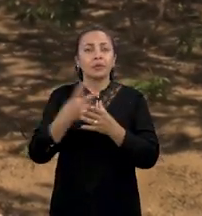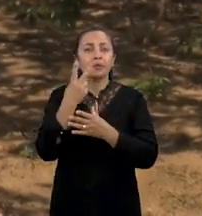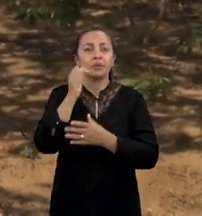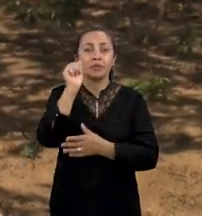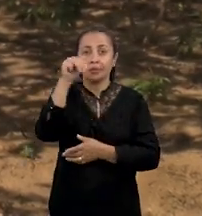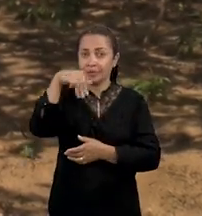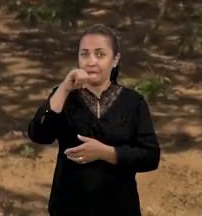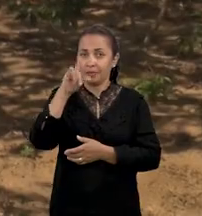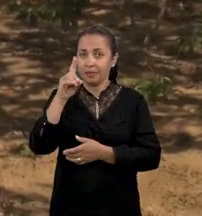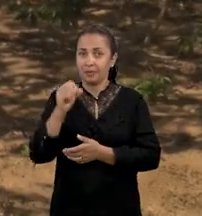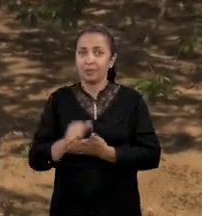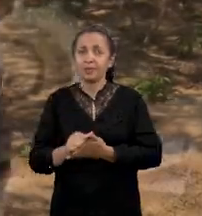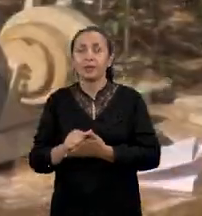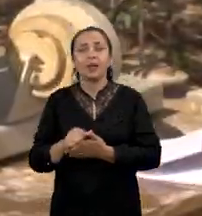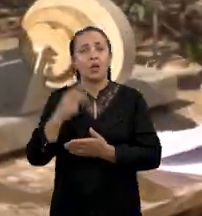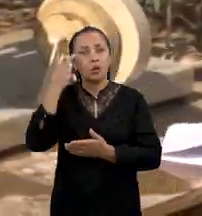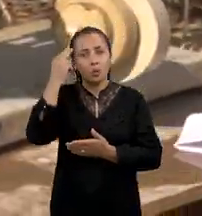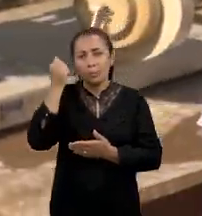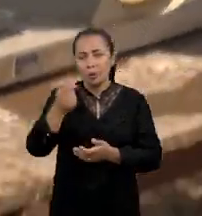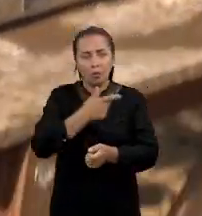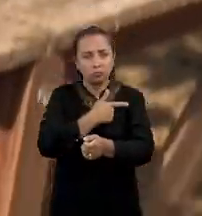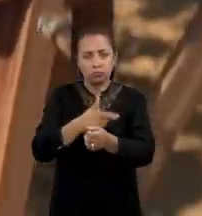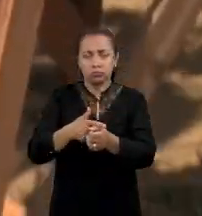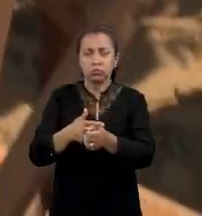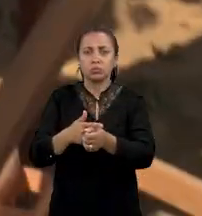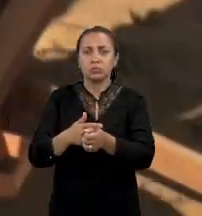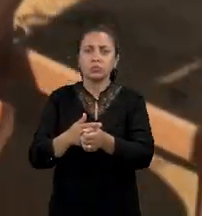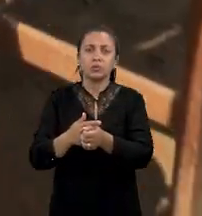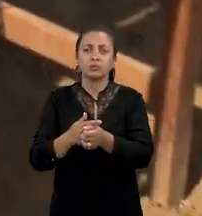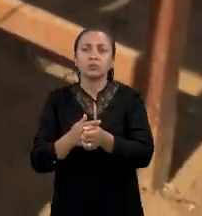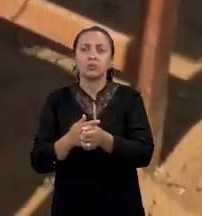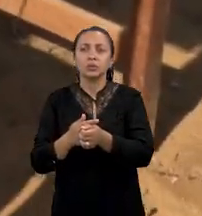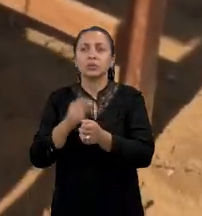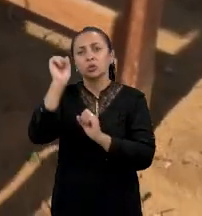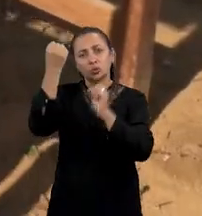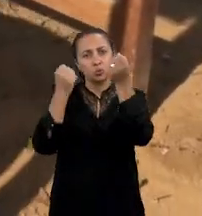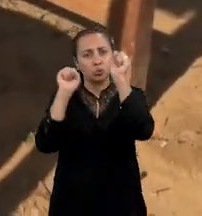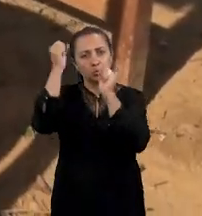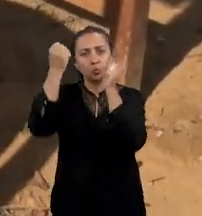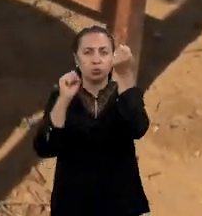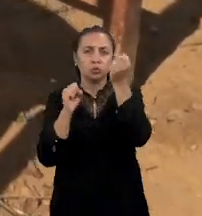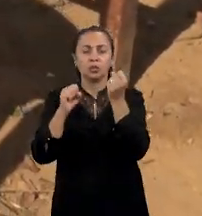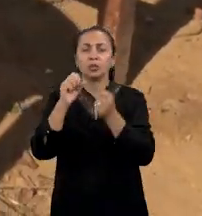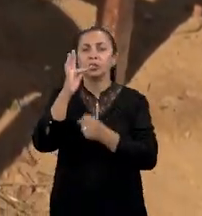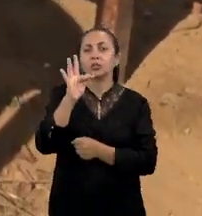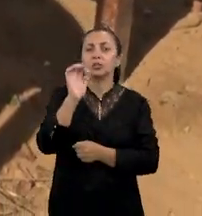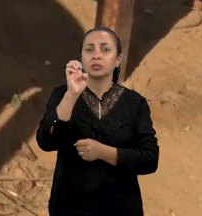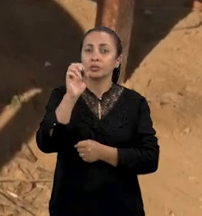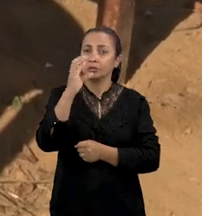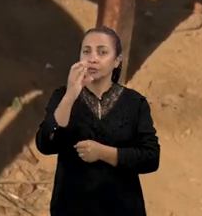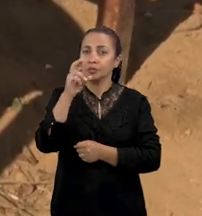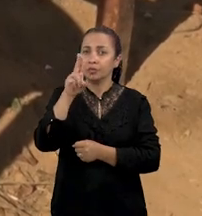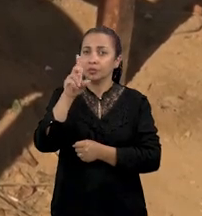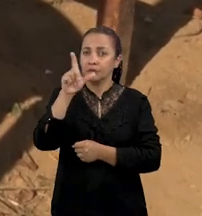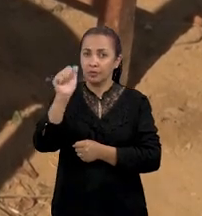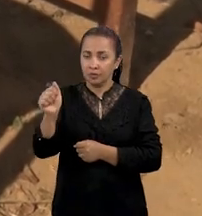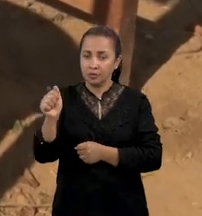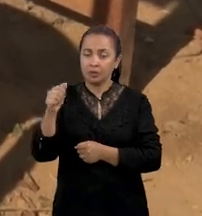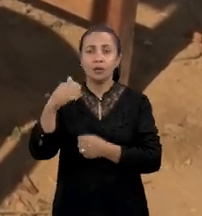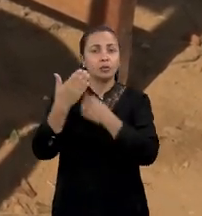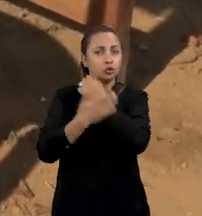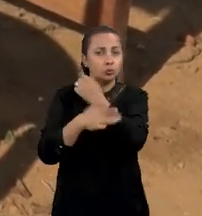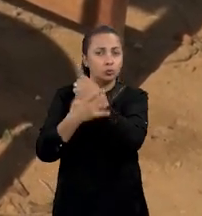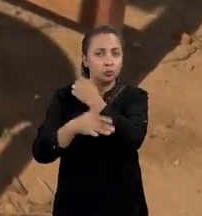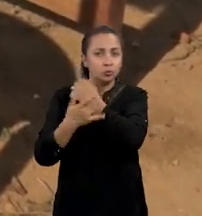Esse método é comumente utilizado nas indústrias de fécula, de mandioca,